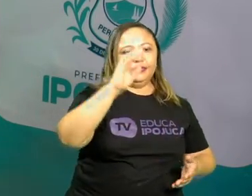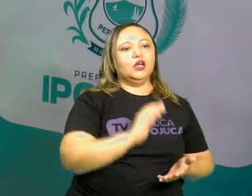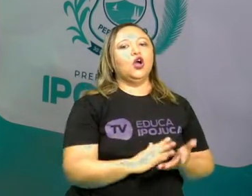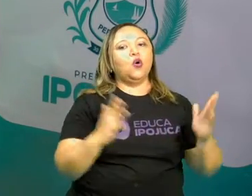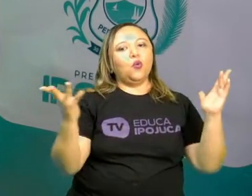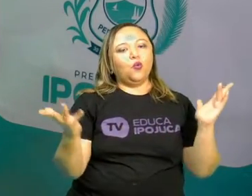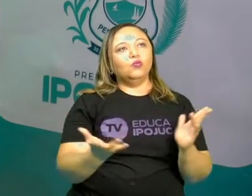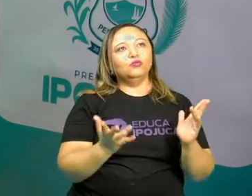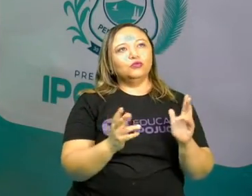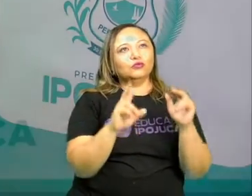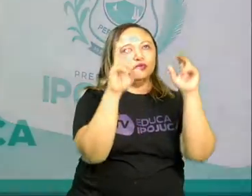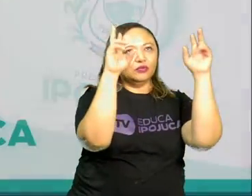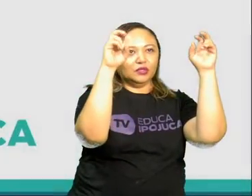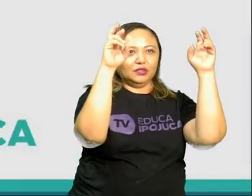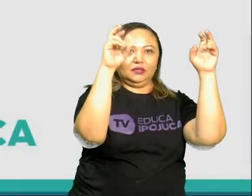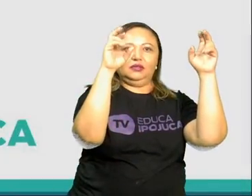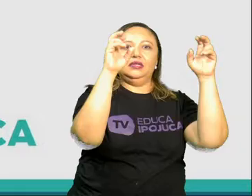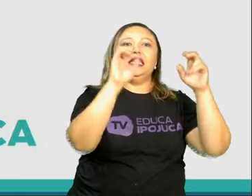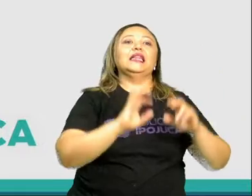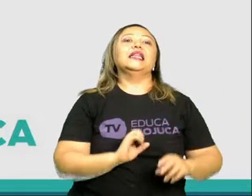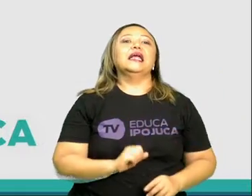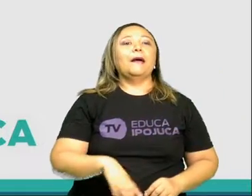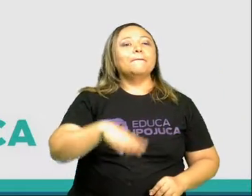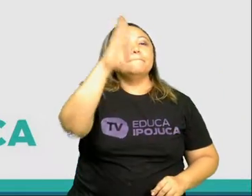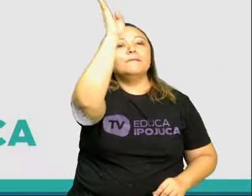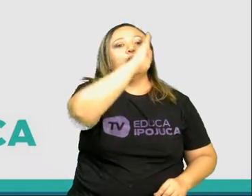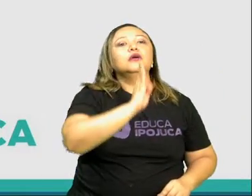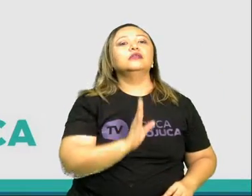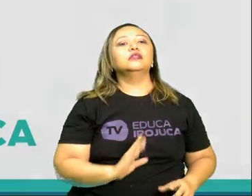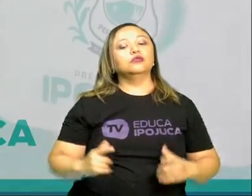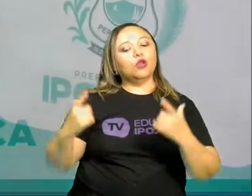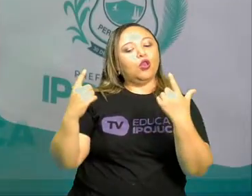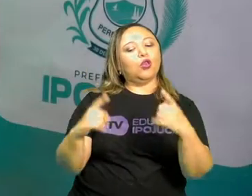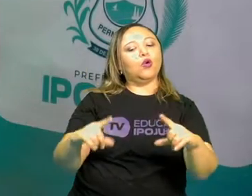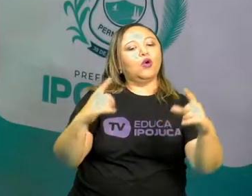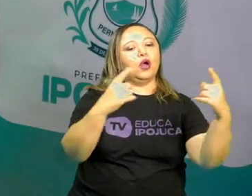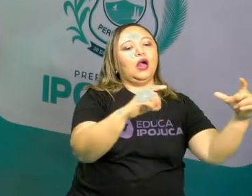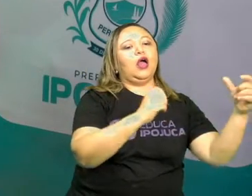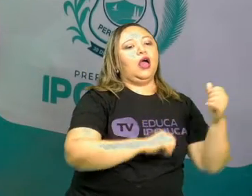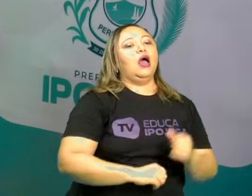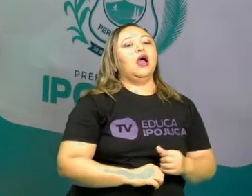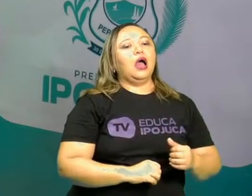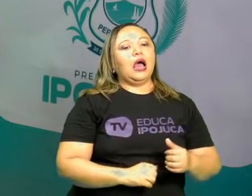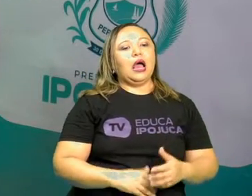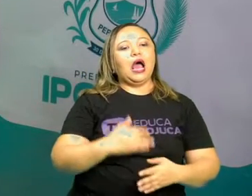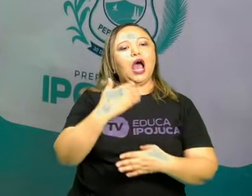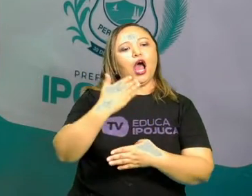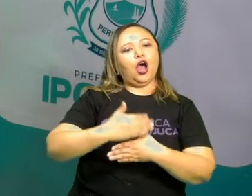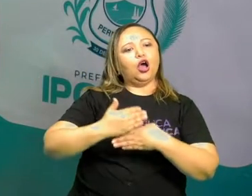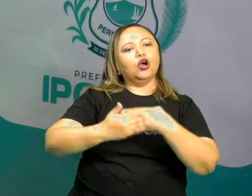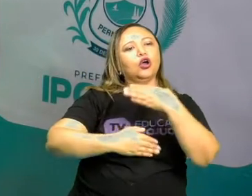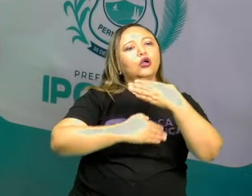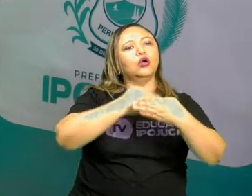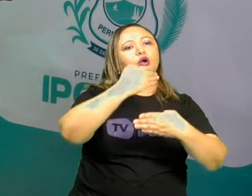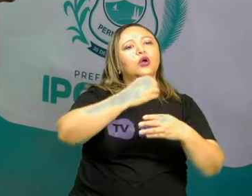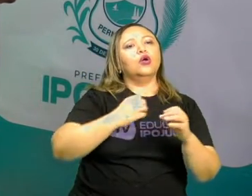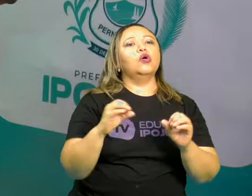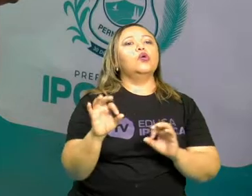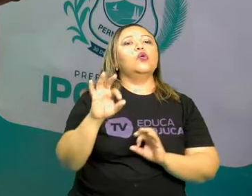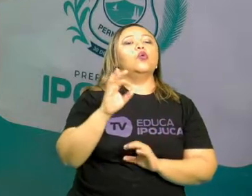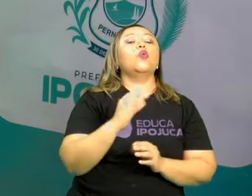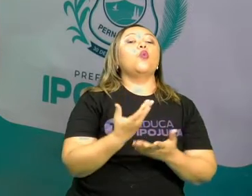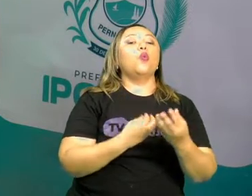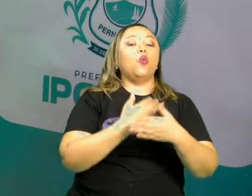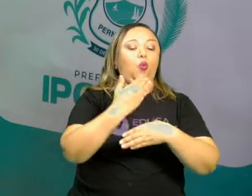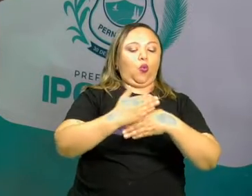Nós vamos falar hoje sobre a formação do território brasileiro. Nós temos que conhecer nossa casa, como ela foi